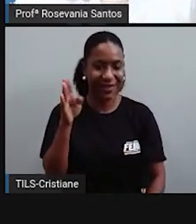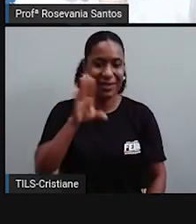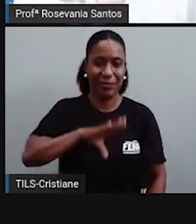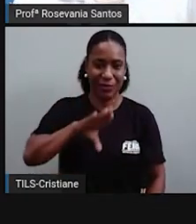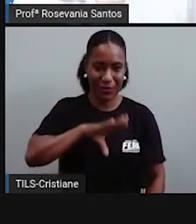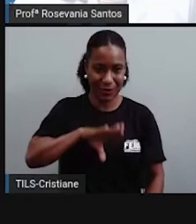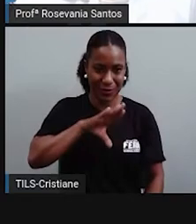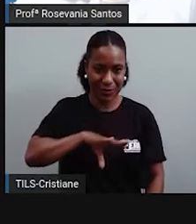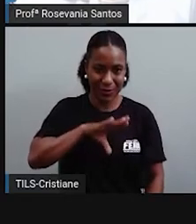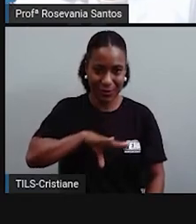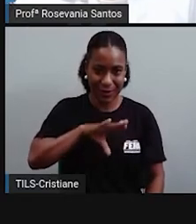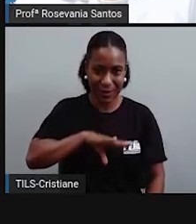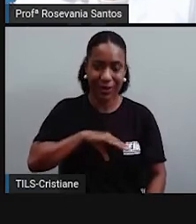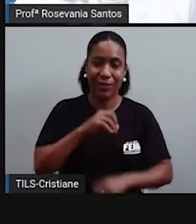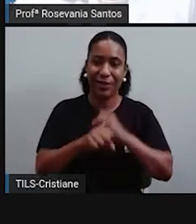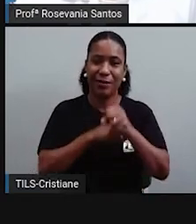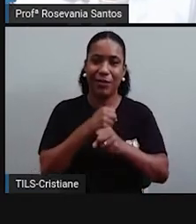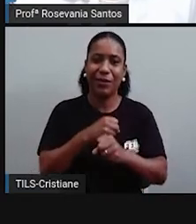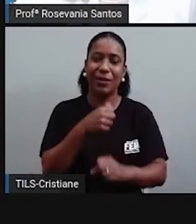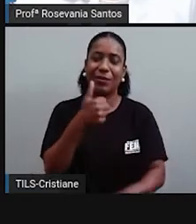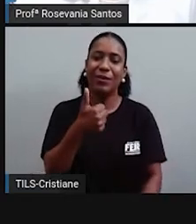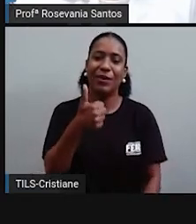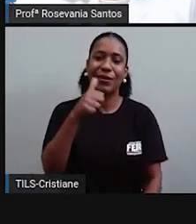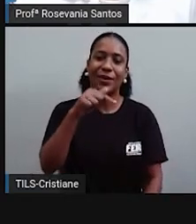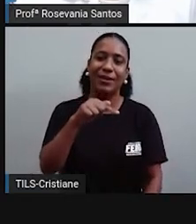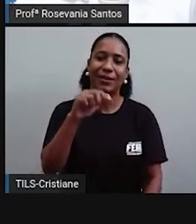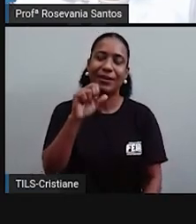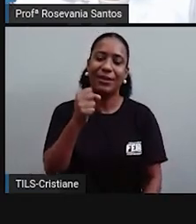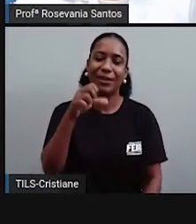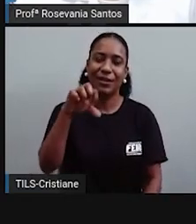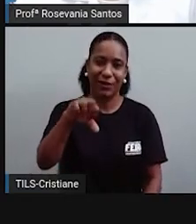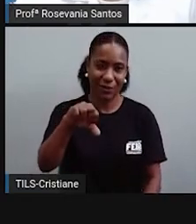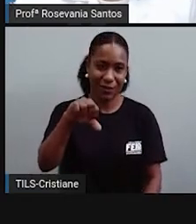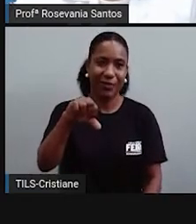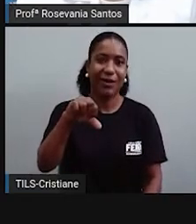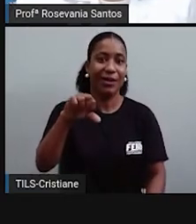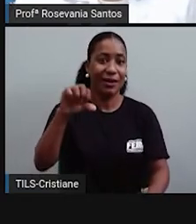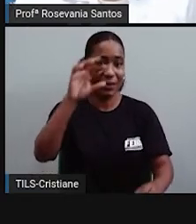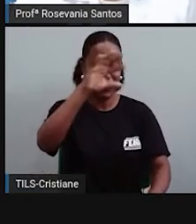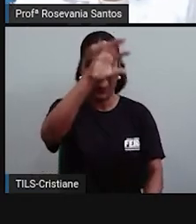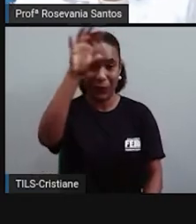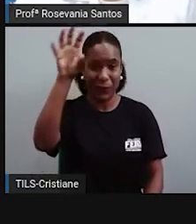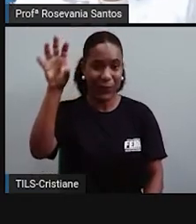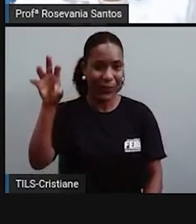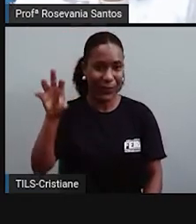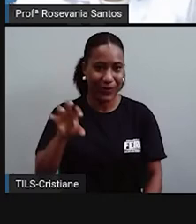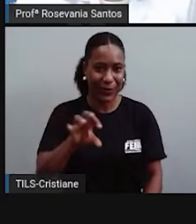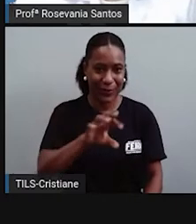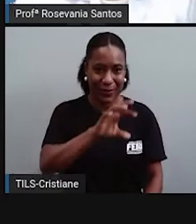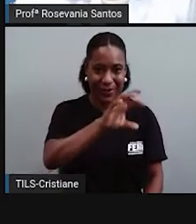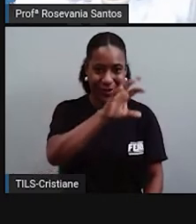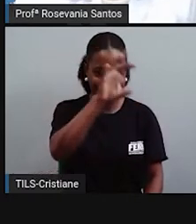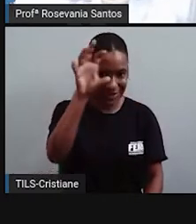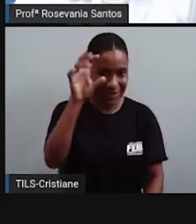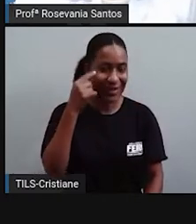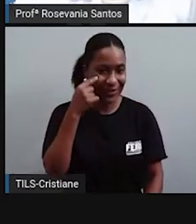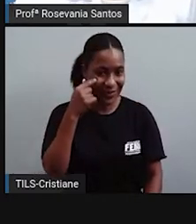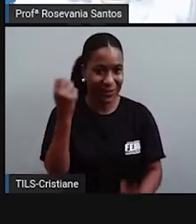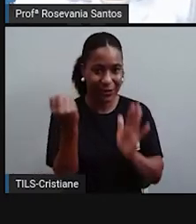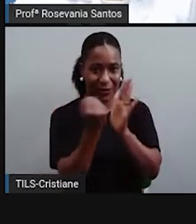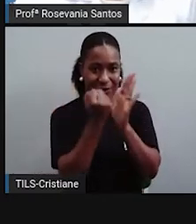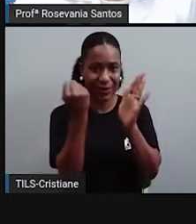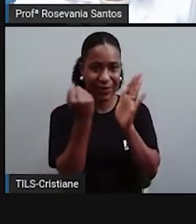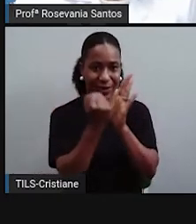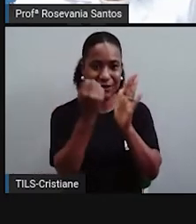Depois, em 1789, lá, com a questão até do próprio, né? Depois do Tratado de Madrid, a gente